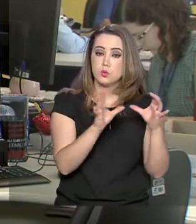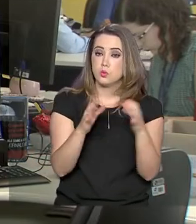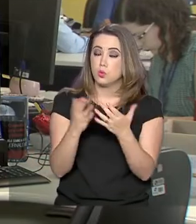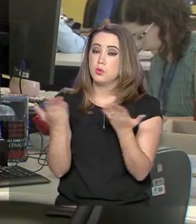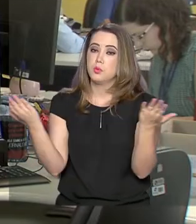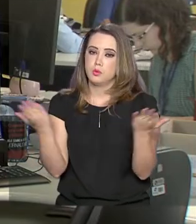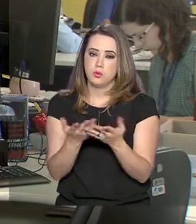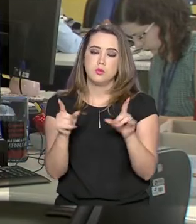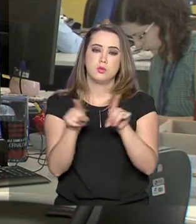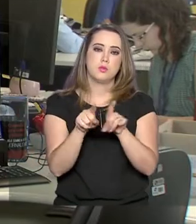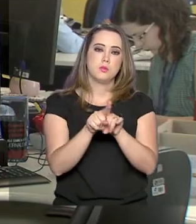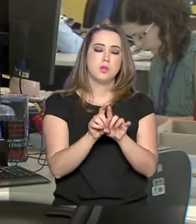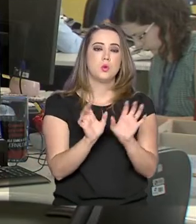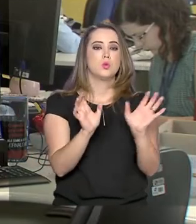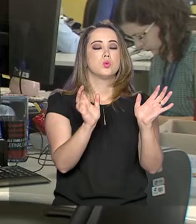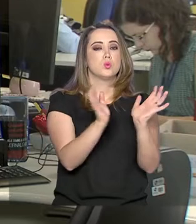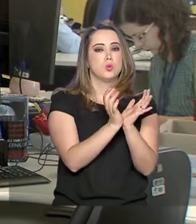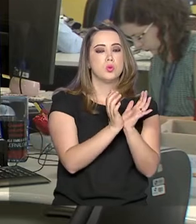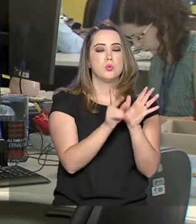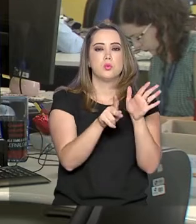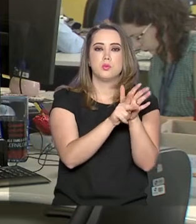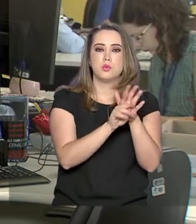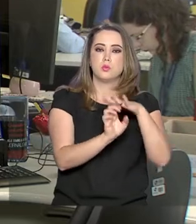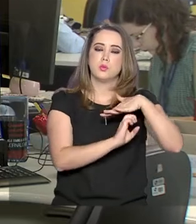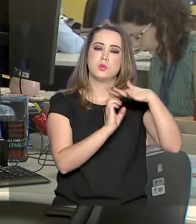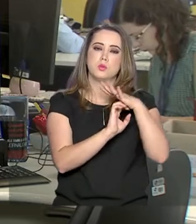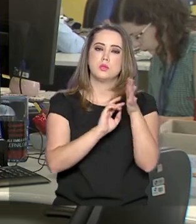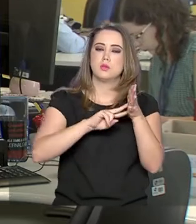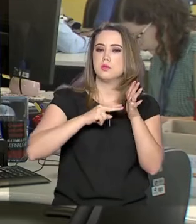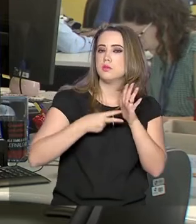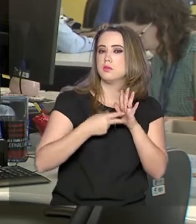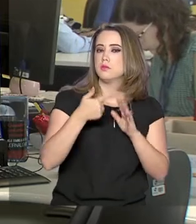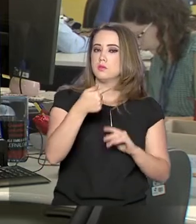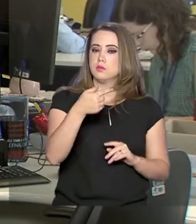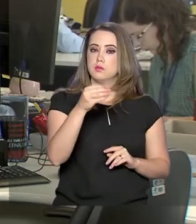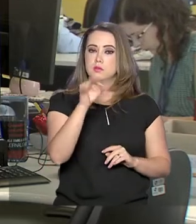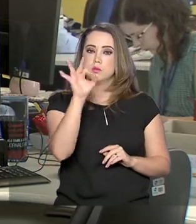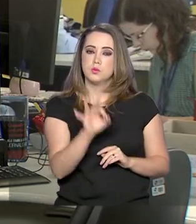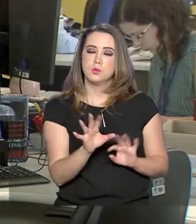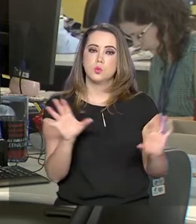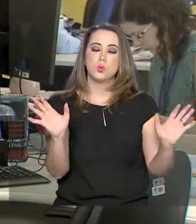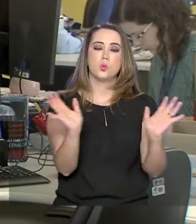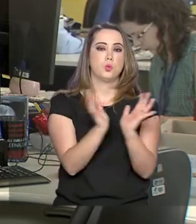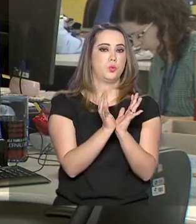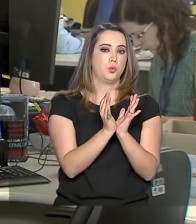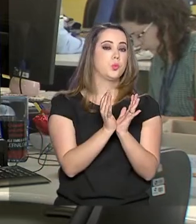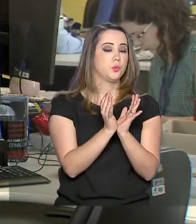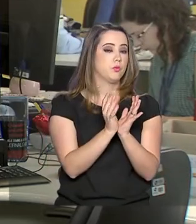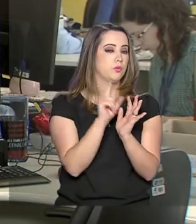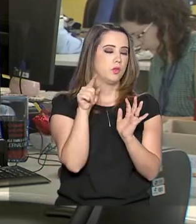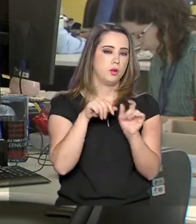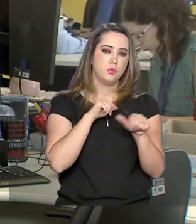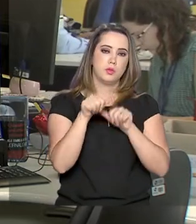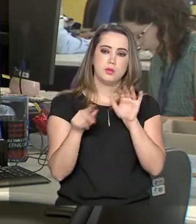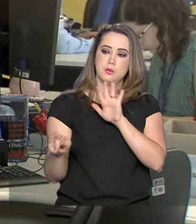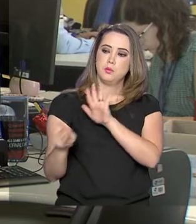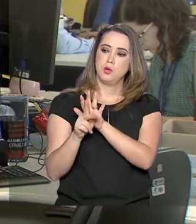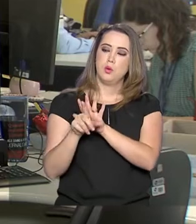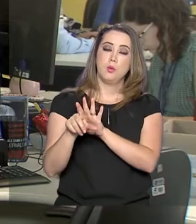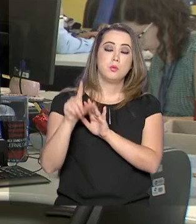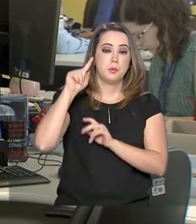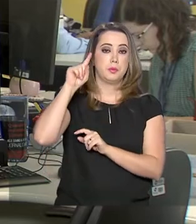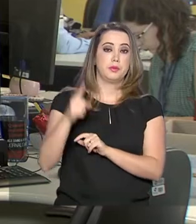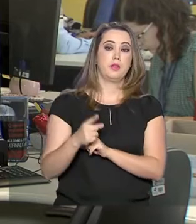valer para os planos coletivos empresariais, que representam 70% do setor. Essa mudança é uma decisão da ANS,